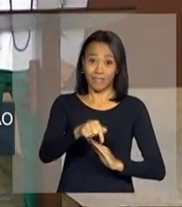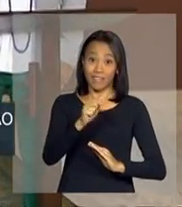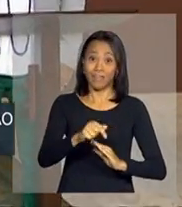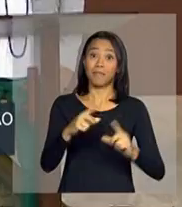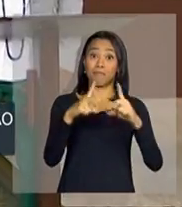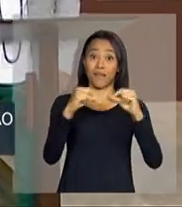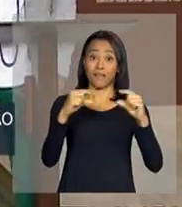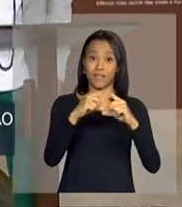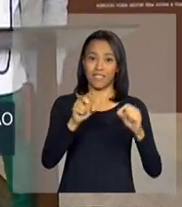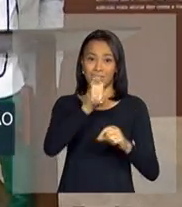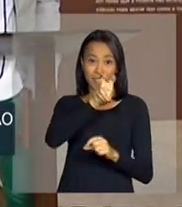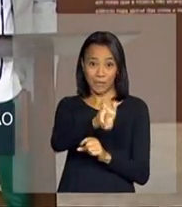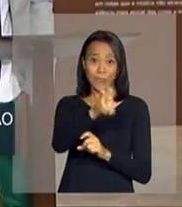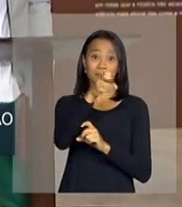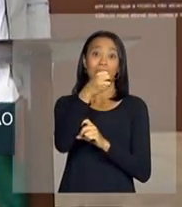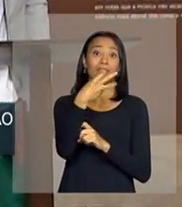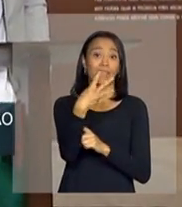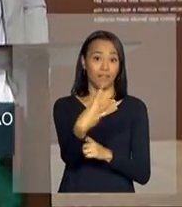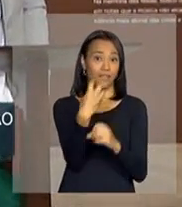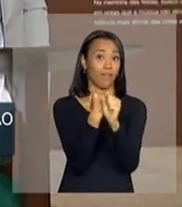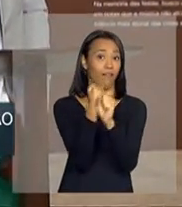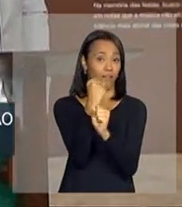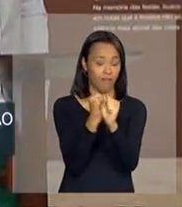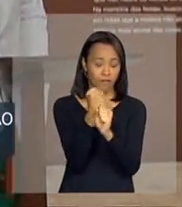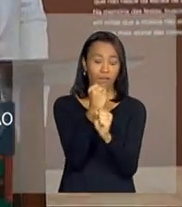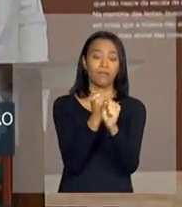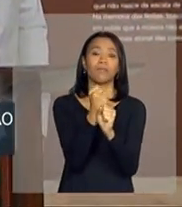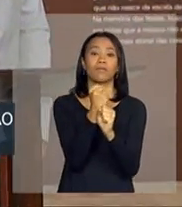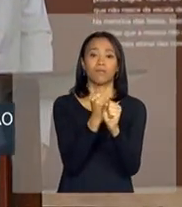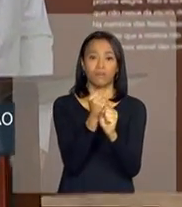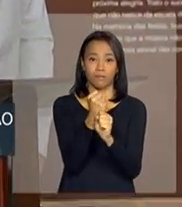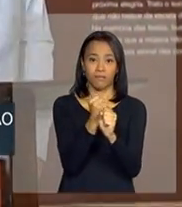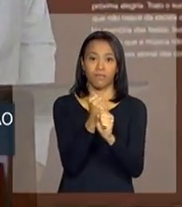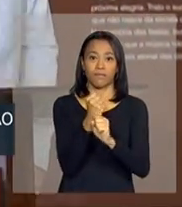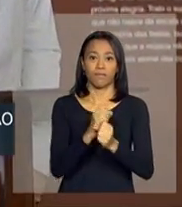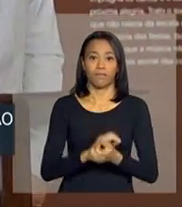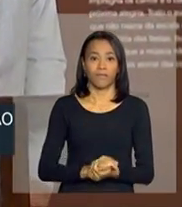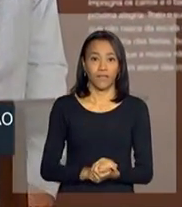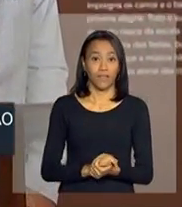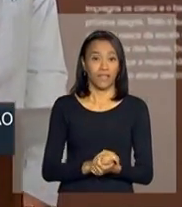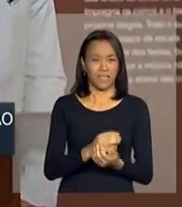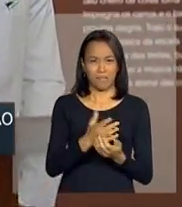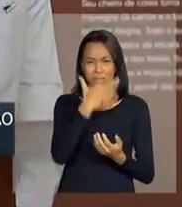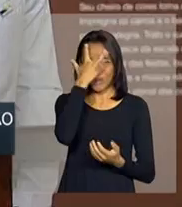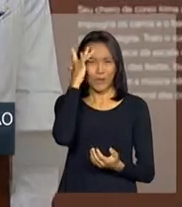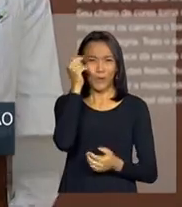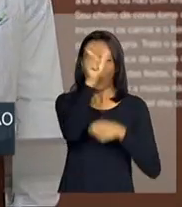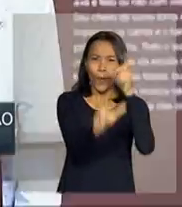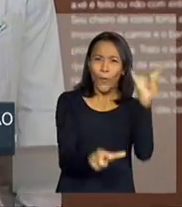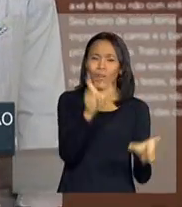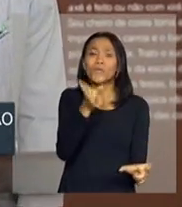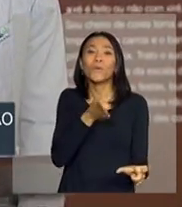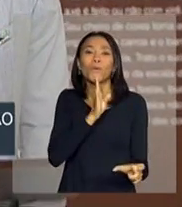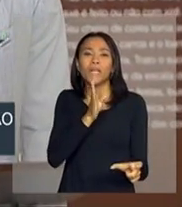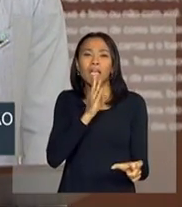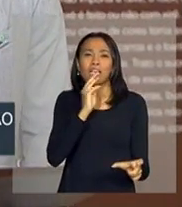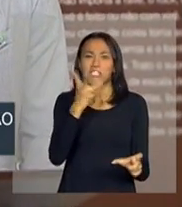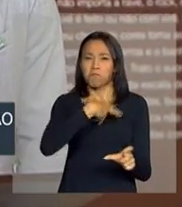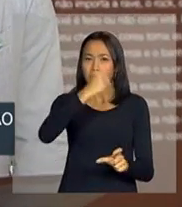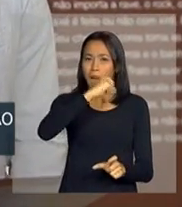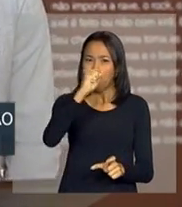53 anos, onde heróis conhecidos e anônimos